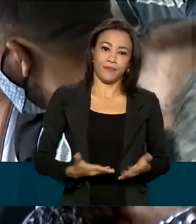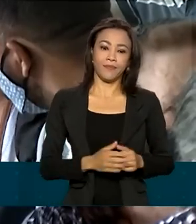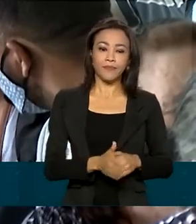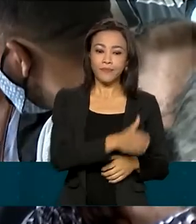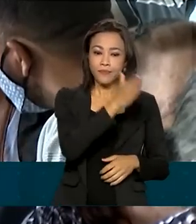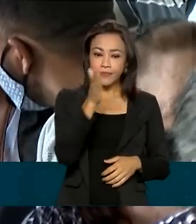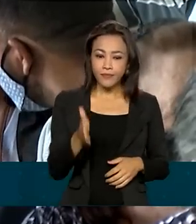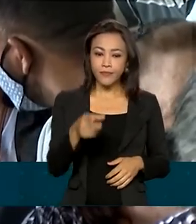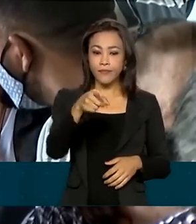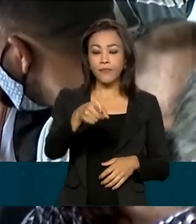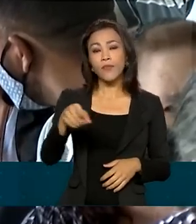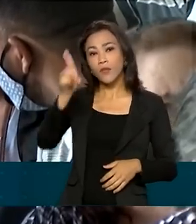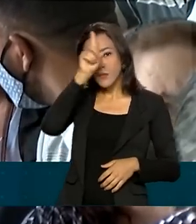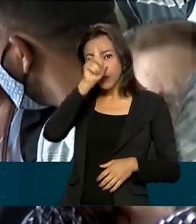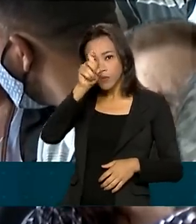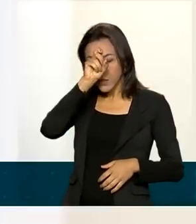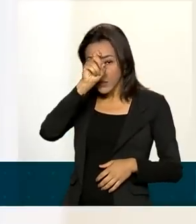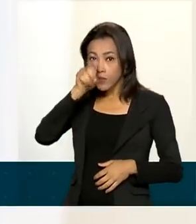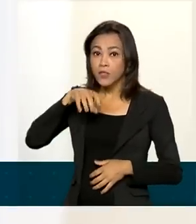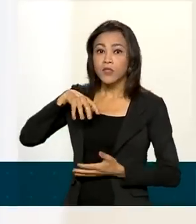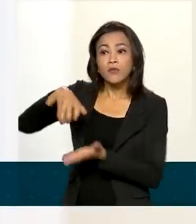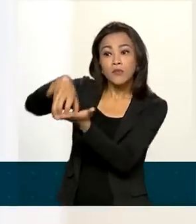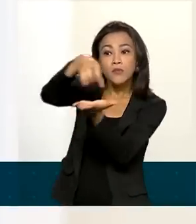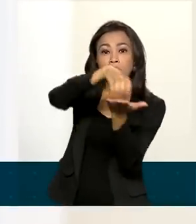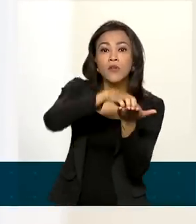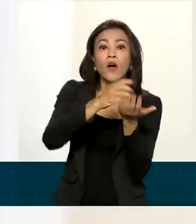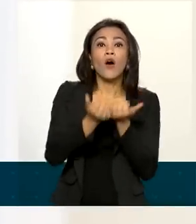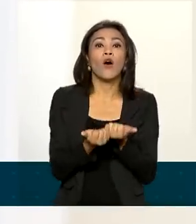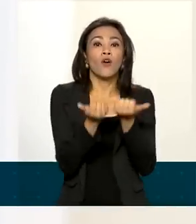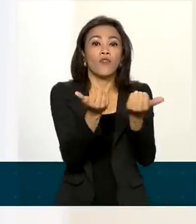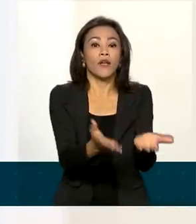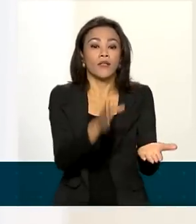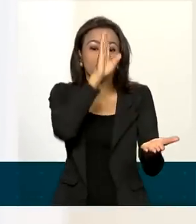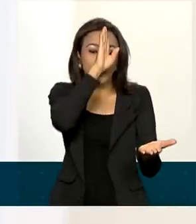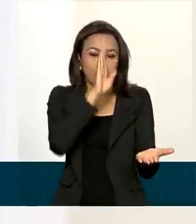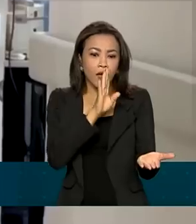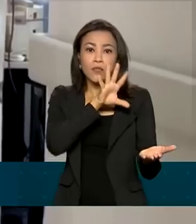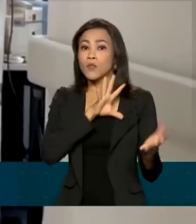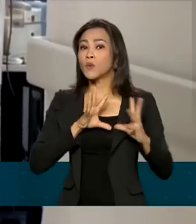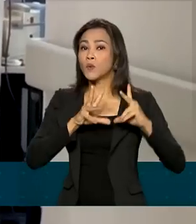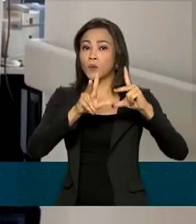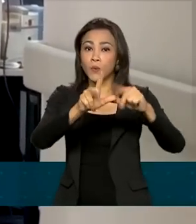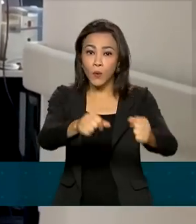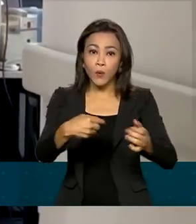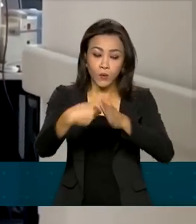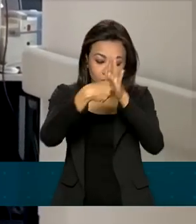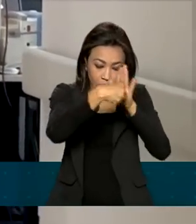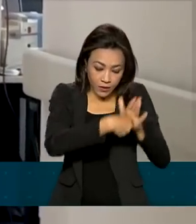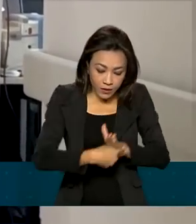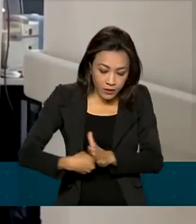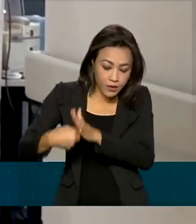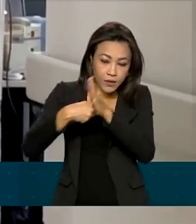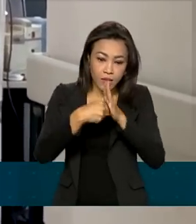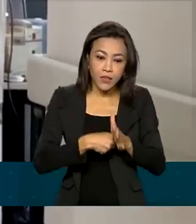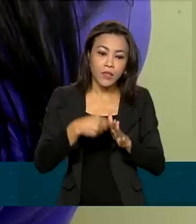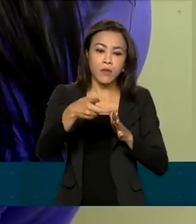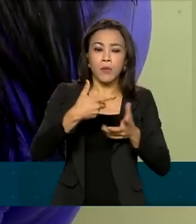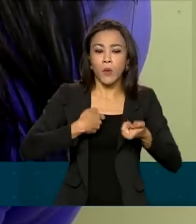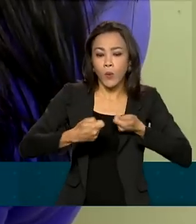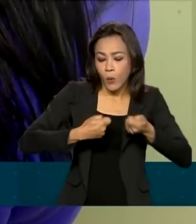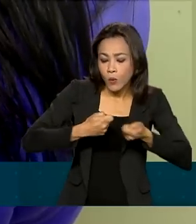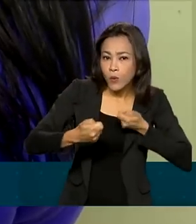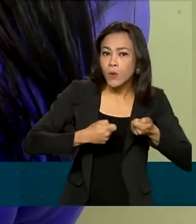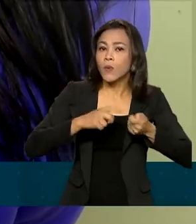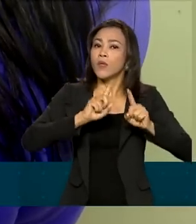O Sistema Único de Saúde oferece de graça todos os exames necessários para o diagnóstico, controle